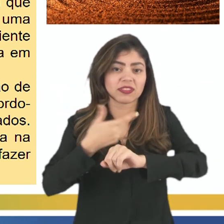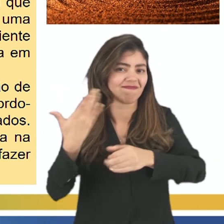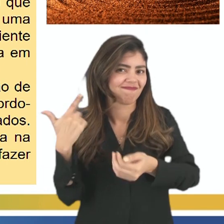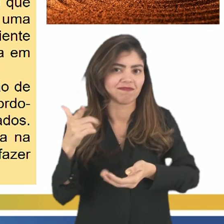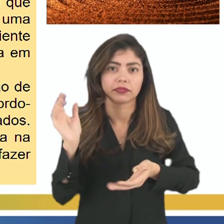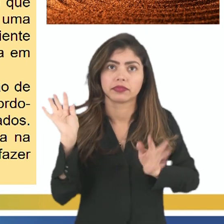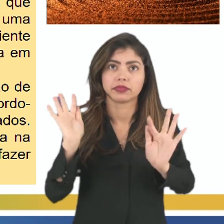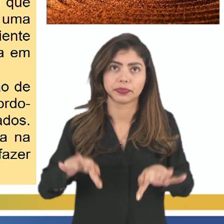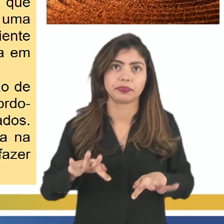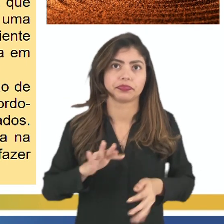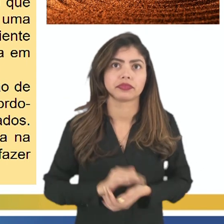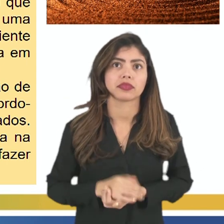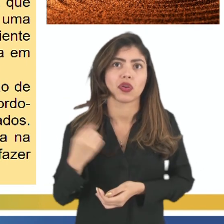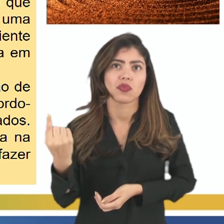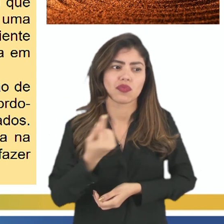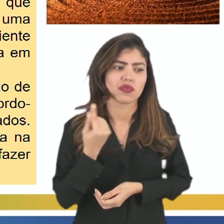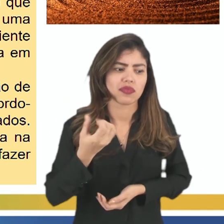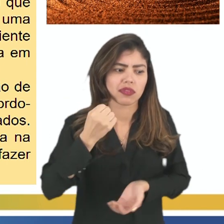cessa.